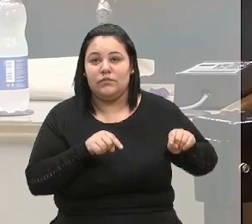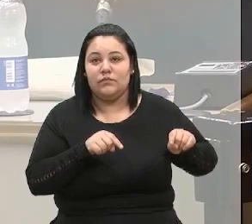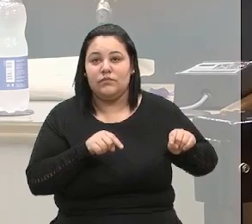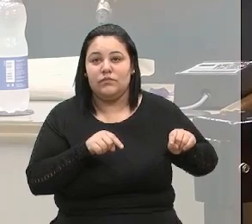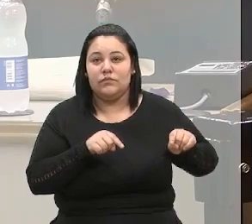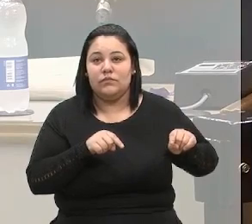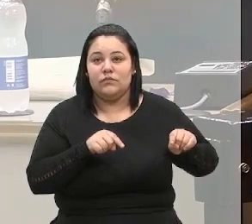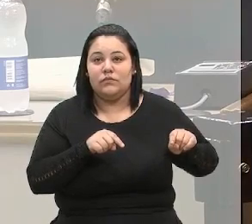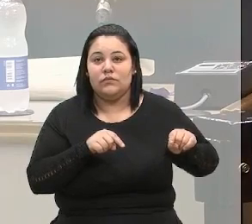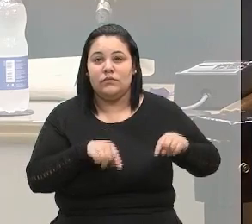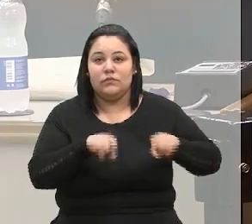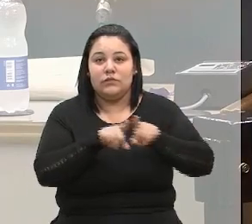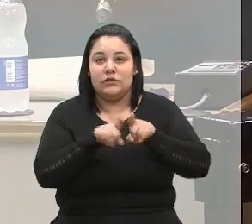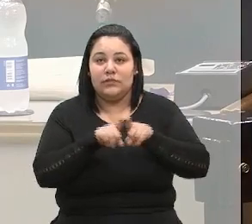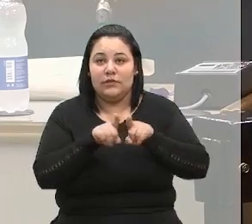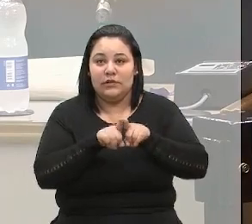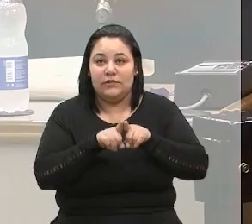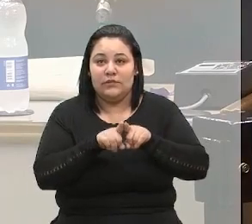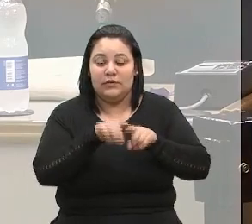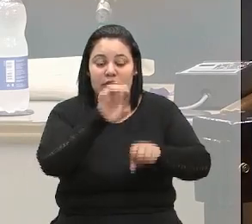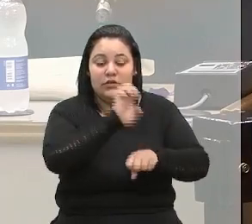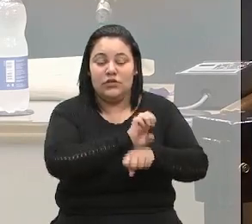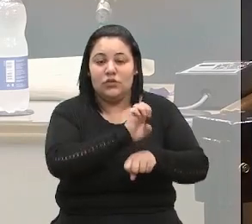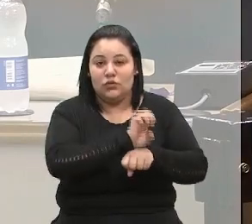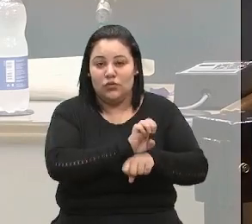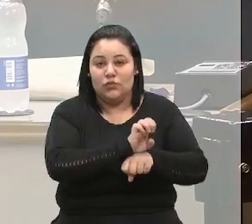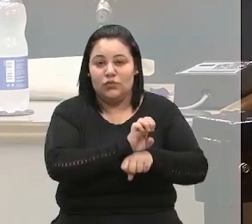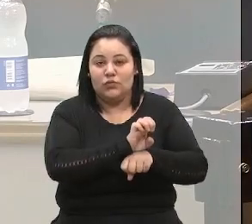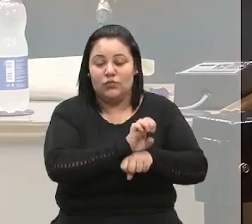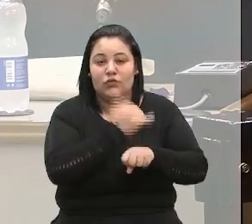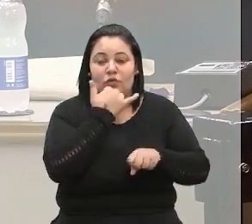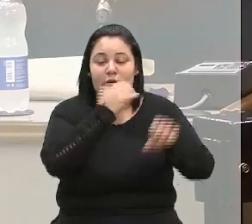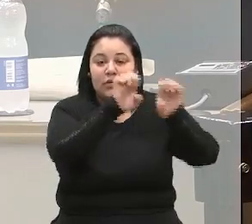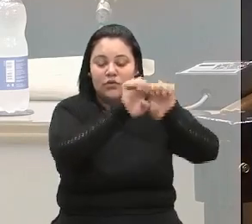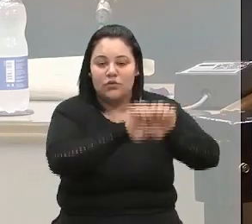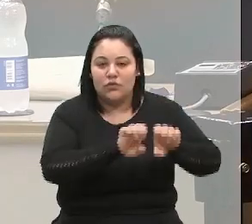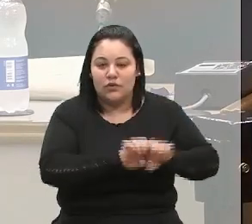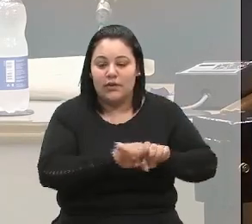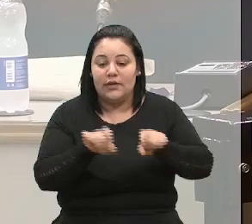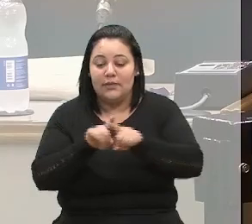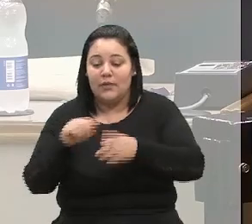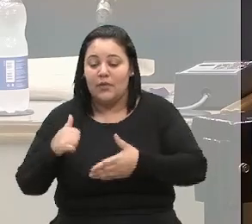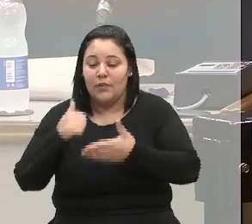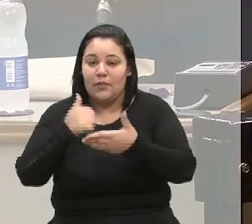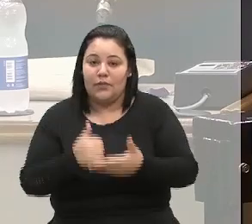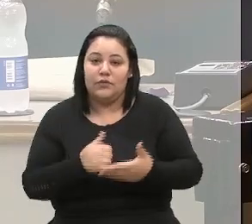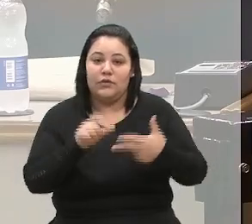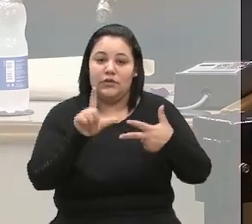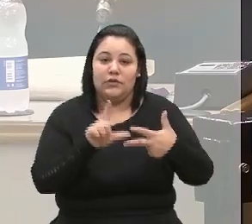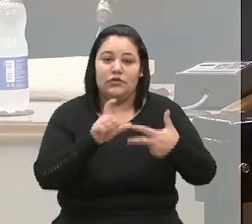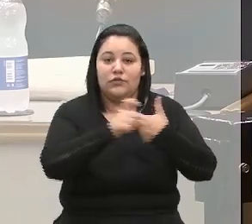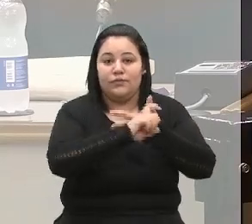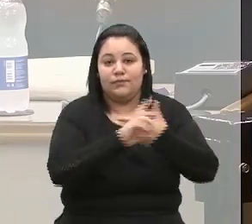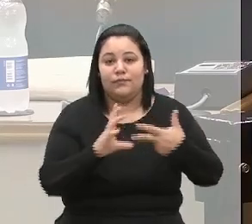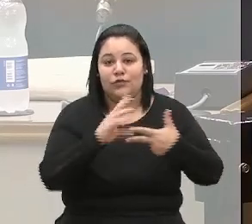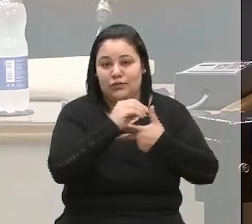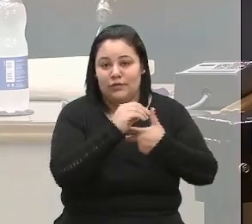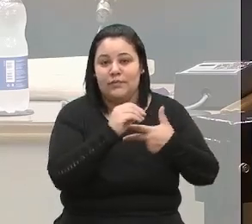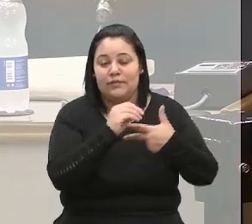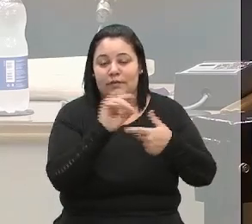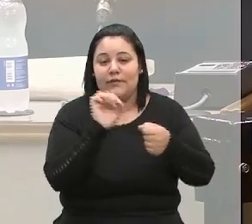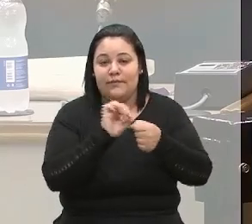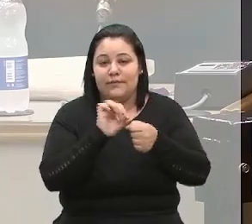efetivo, ao aumento de estrutura, ao apoio tanto do Executivo, do Legislativo para o Corpo de Bombeiros Militar.